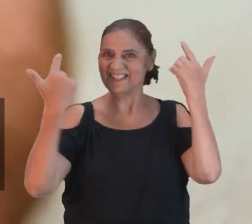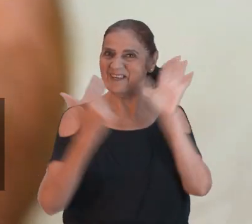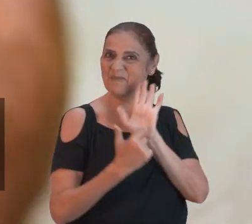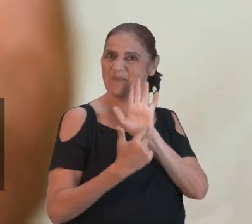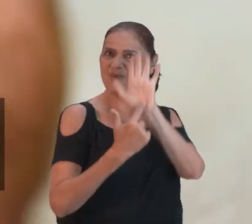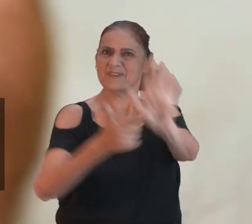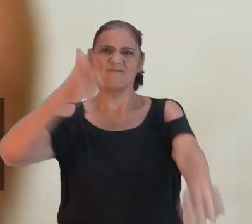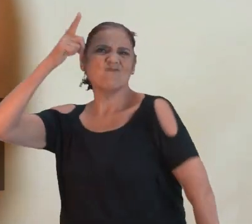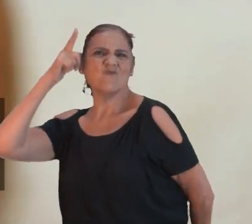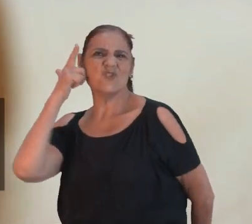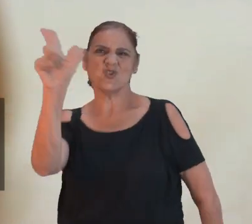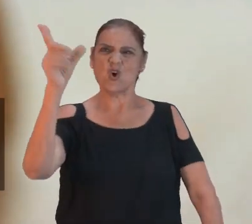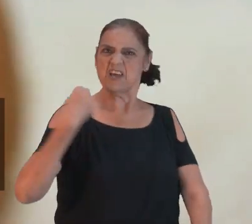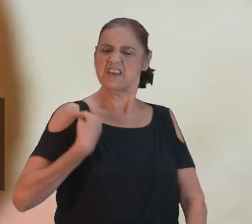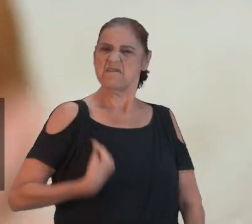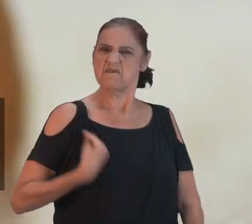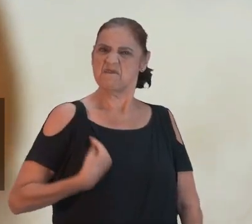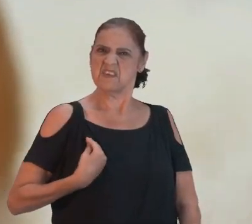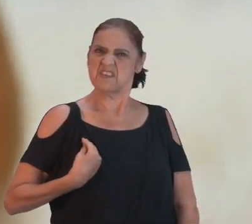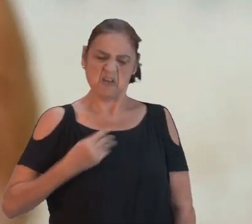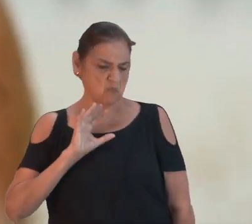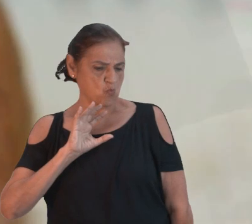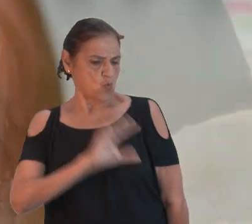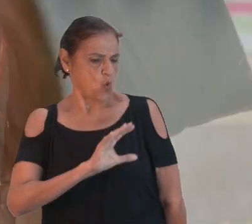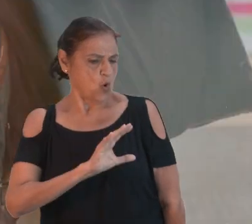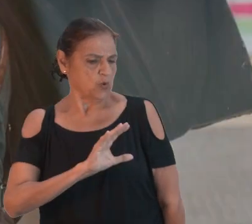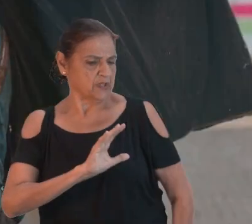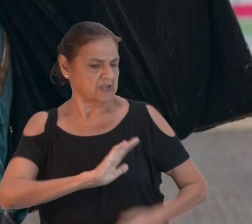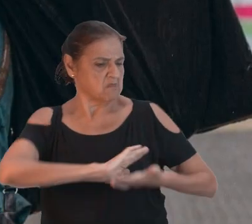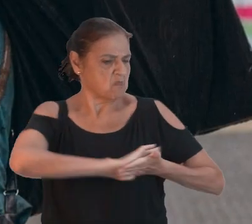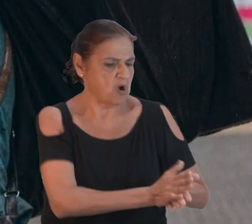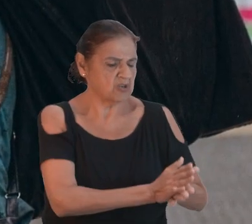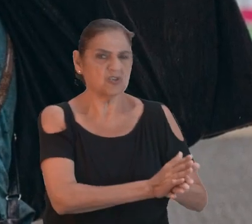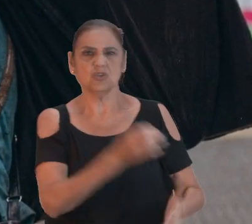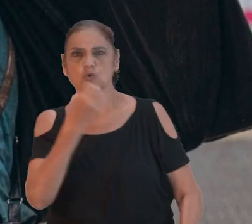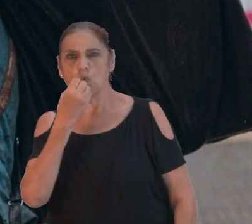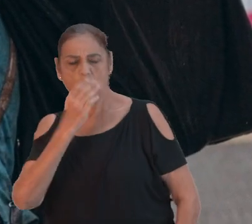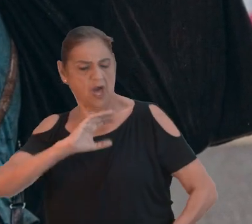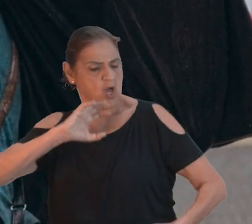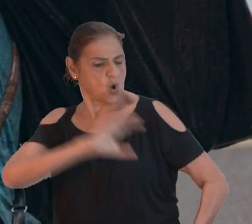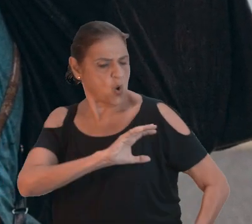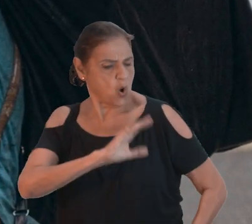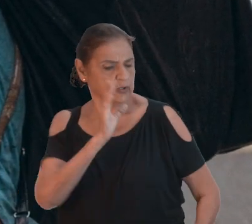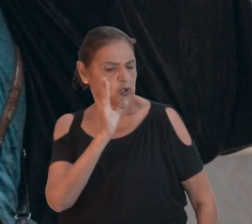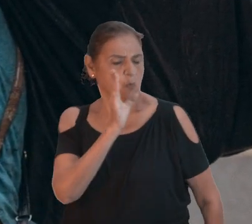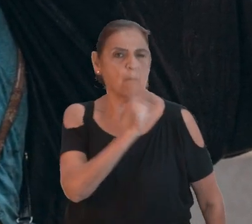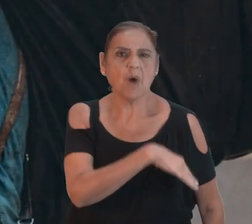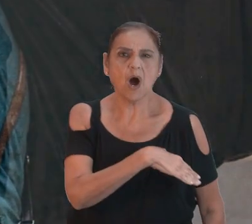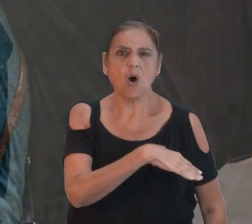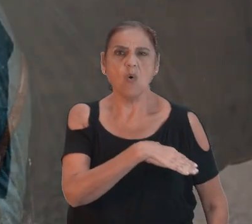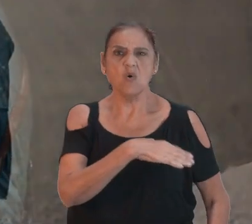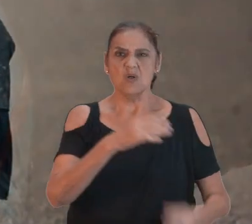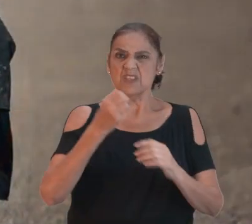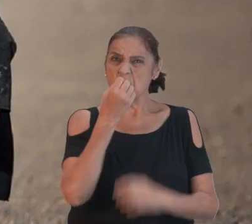vitória da vida sobre a morte, do bem sobre o mal, da bondade sobre a